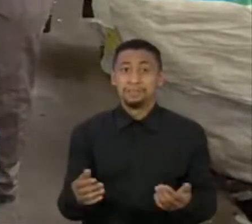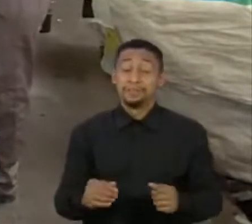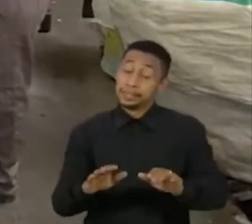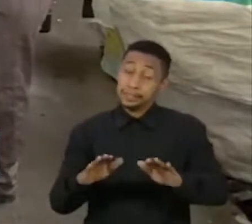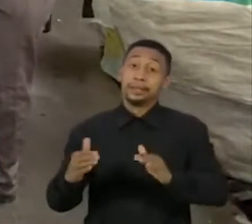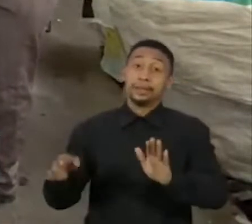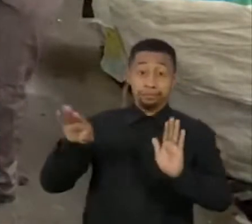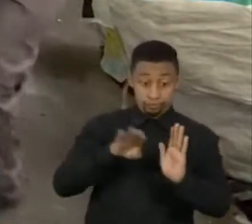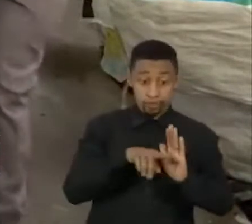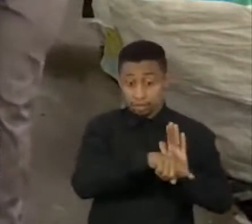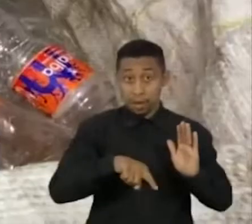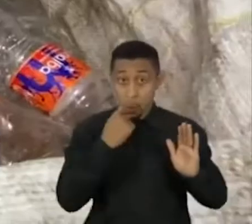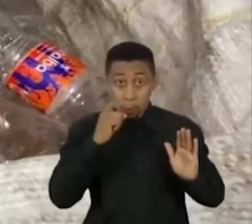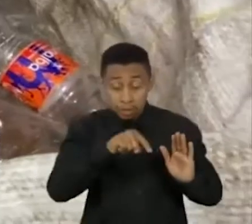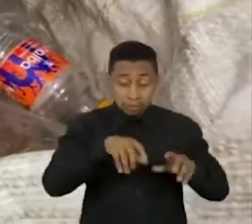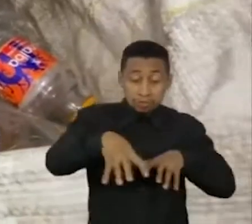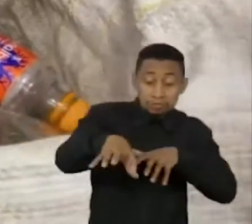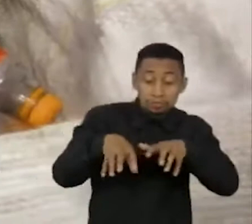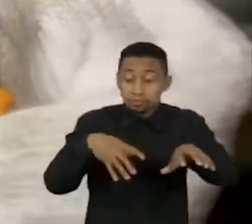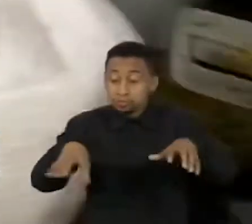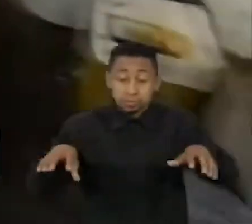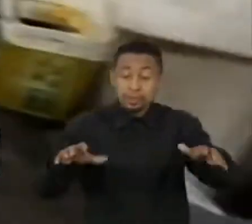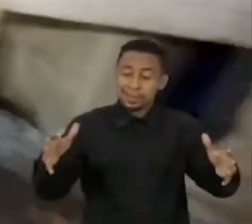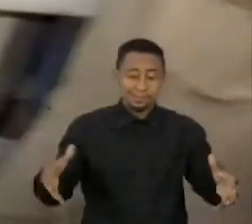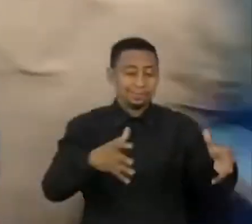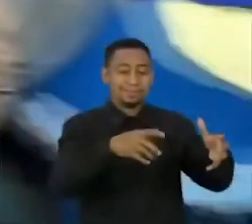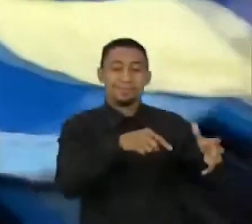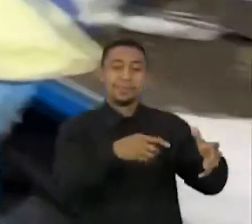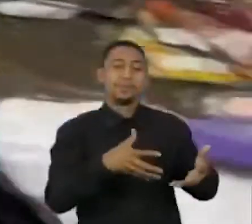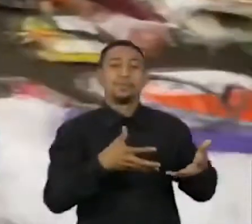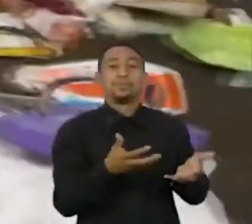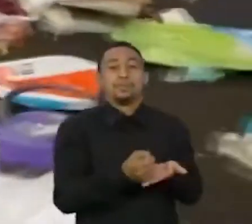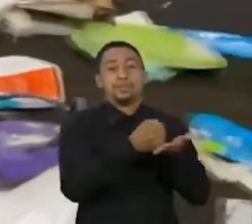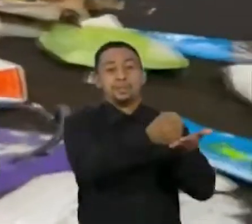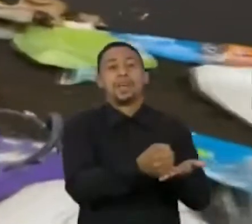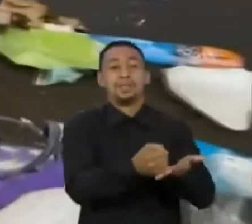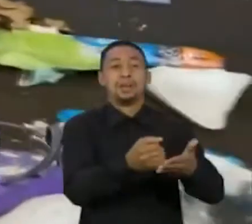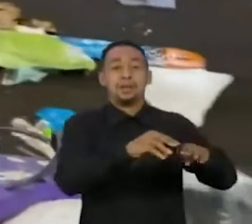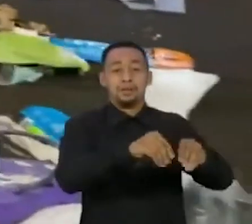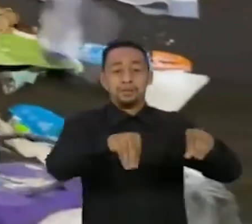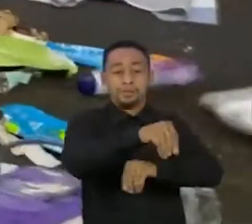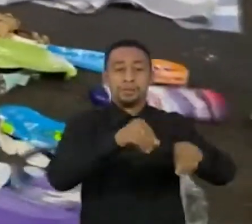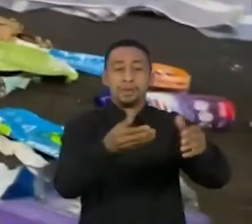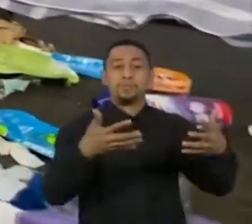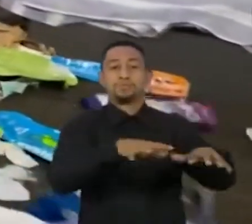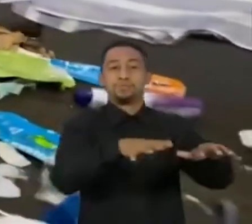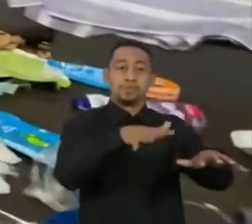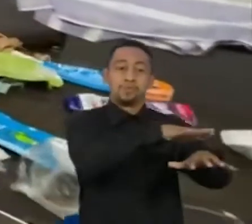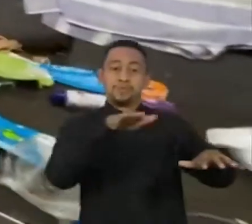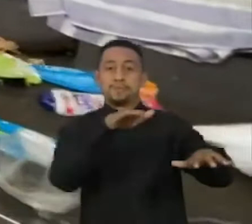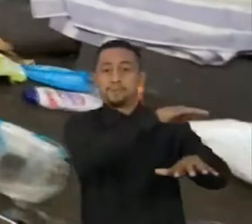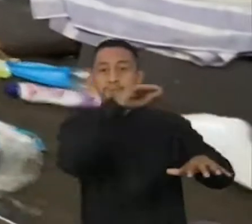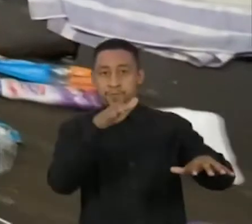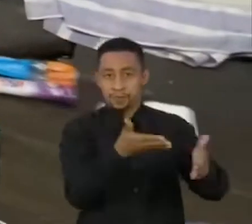Então quando chega aqui para a gente, a gente é obrigado a destiná-los para o aterro sanitário. Das 20 mil toneladas de lixo coletadas na